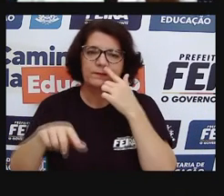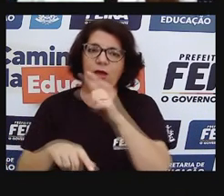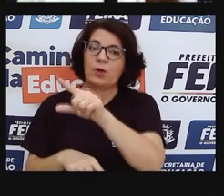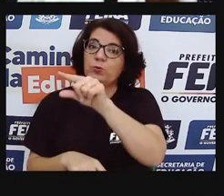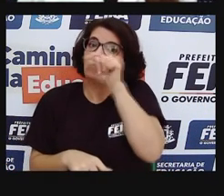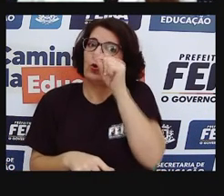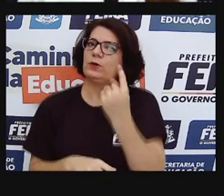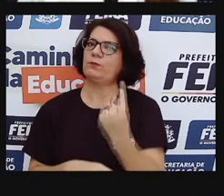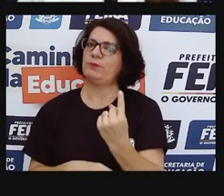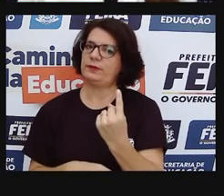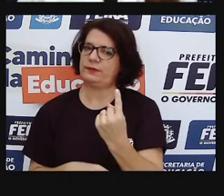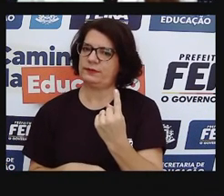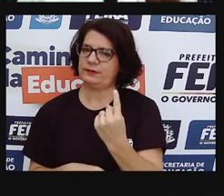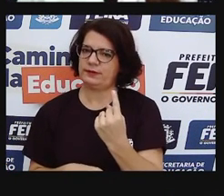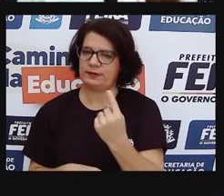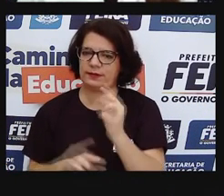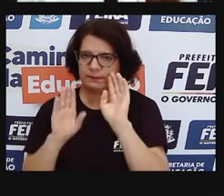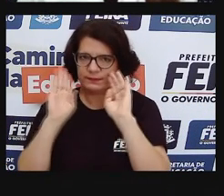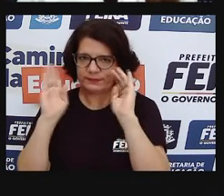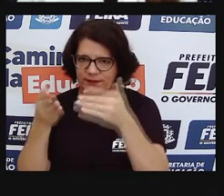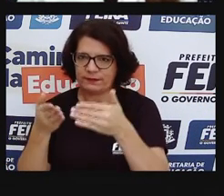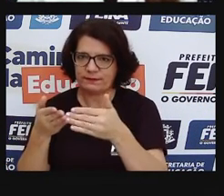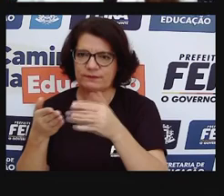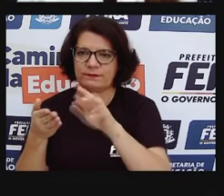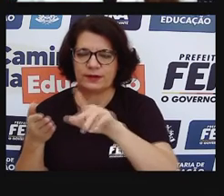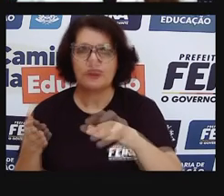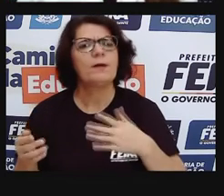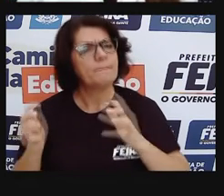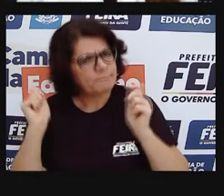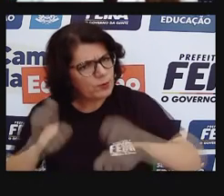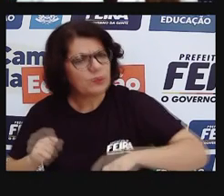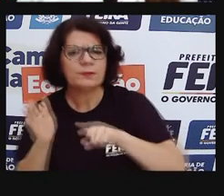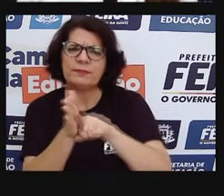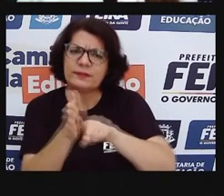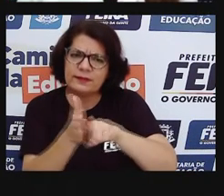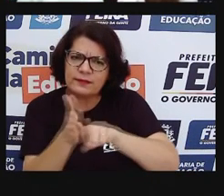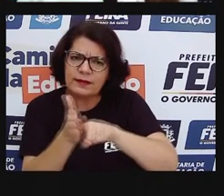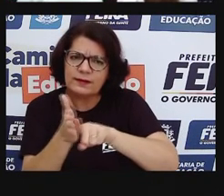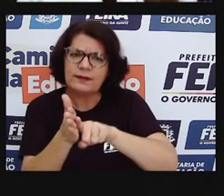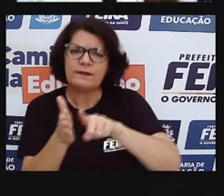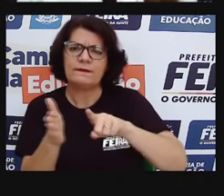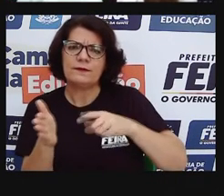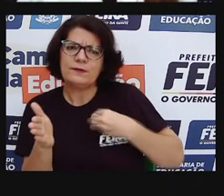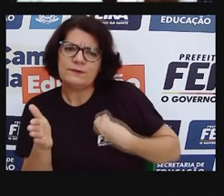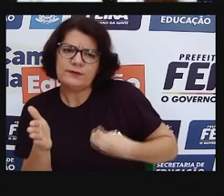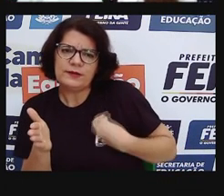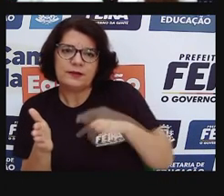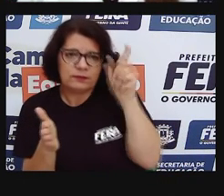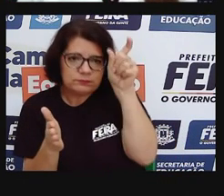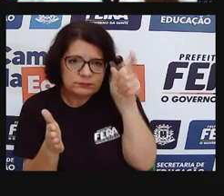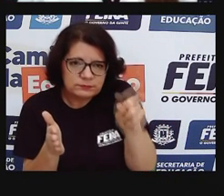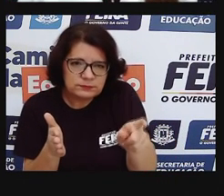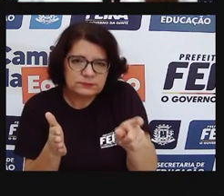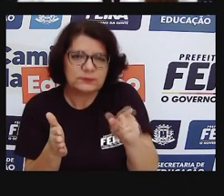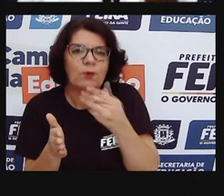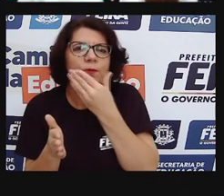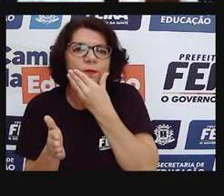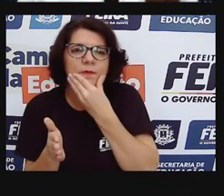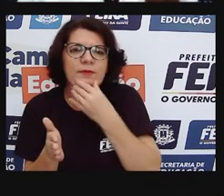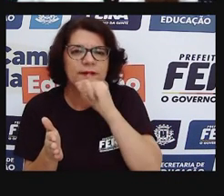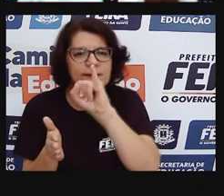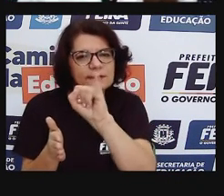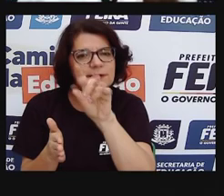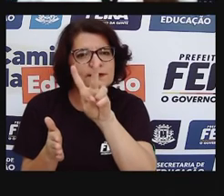essas como referência. Podem pesquisar, tá bom? Procurar na internet, ou de repente,